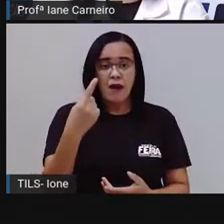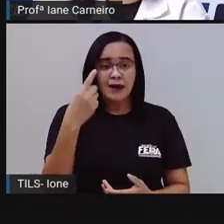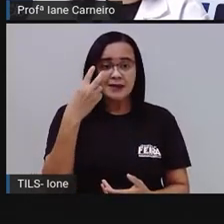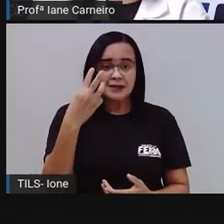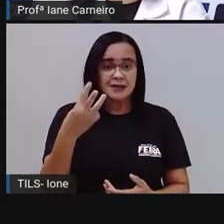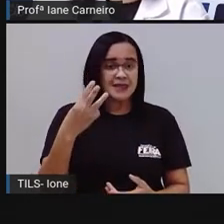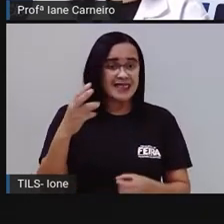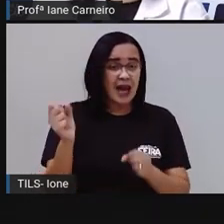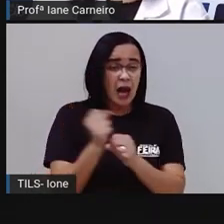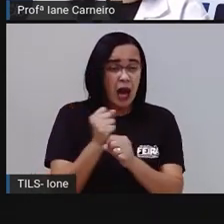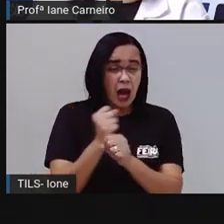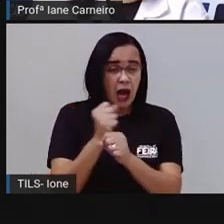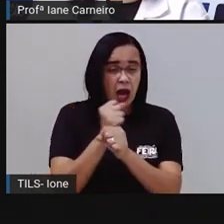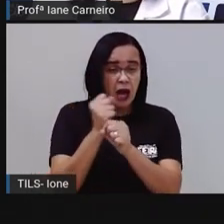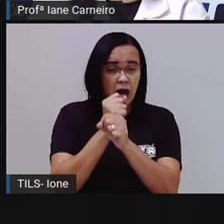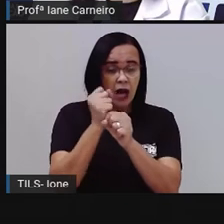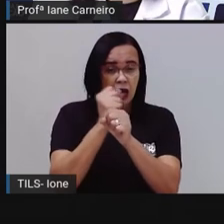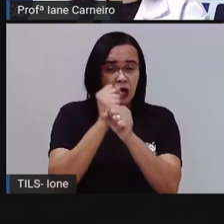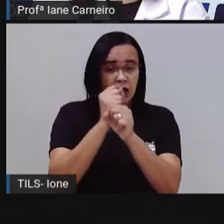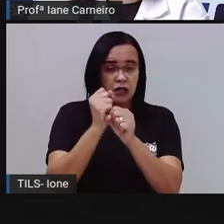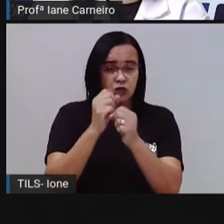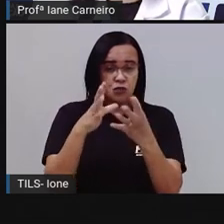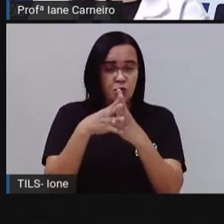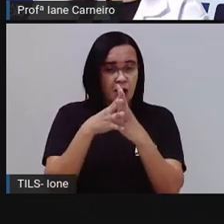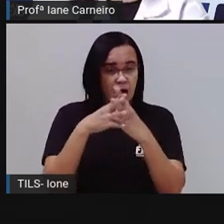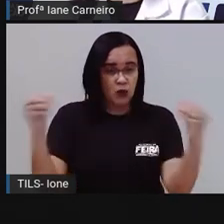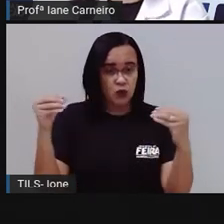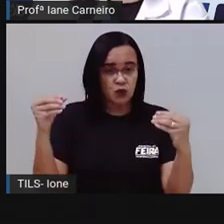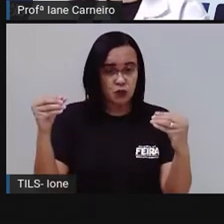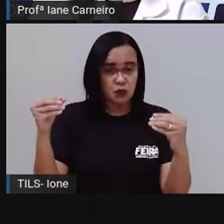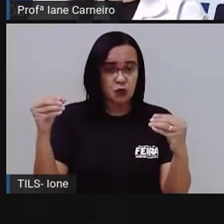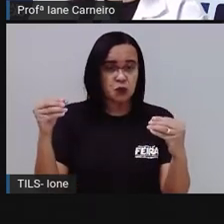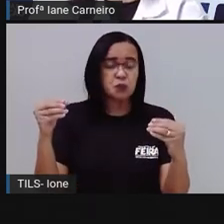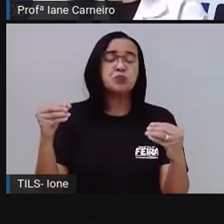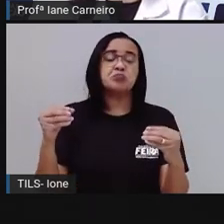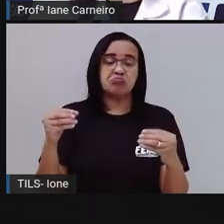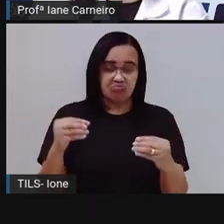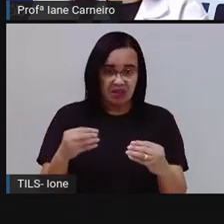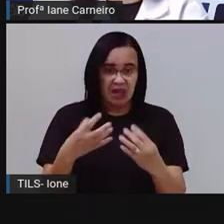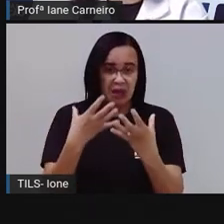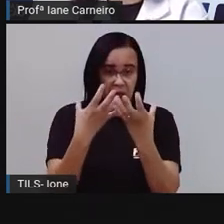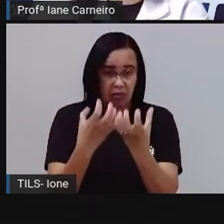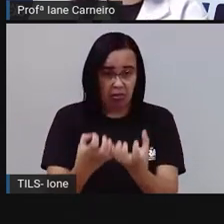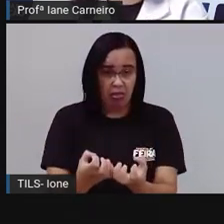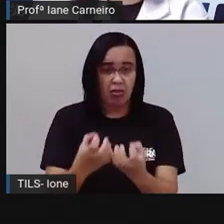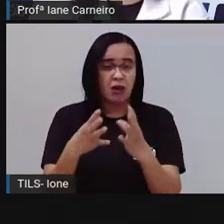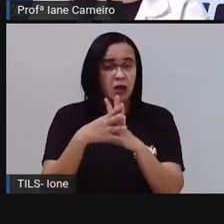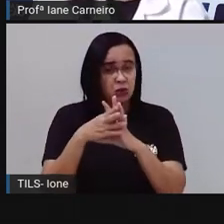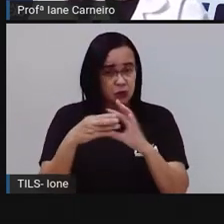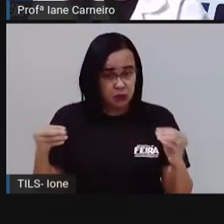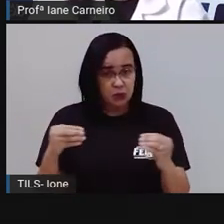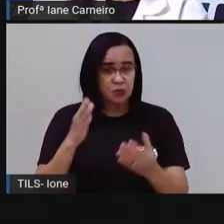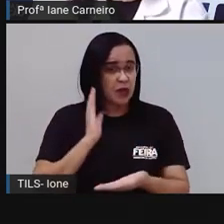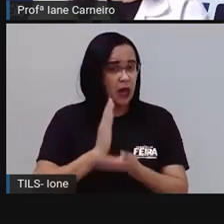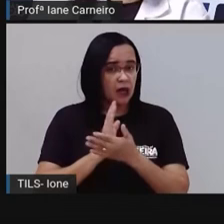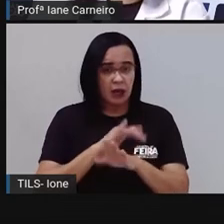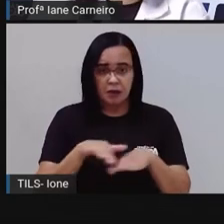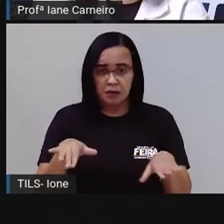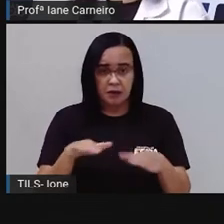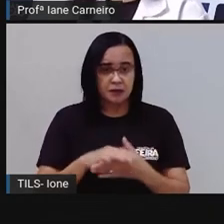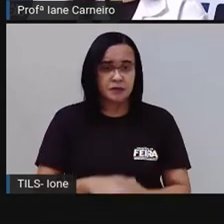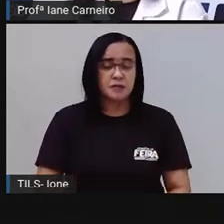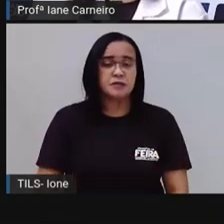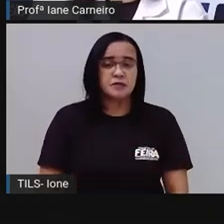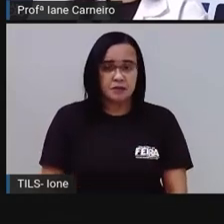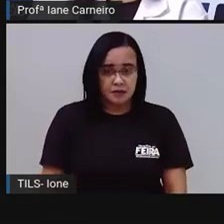se decompor. Então, qual é que gasta mais tempo para se decompor? É o filtro ou a madeira? A madeira